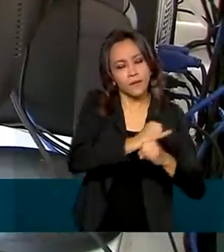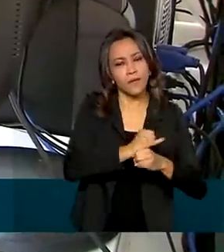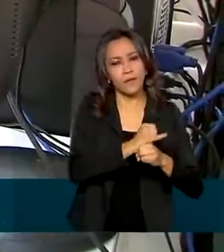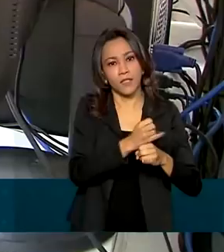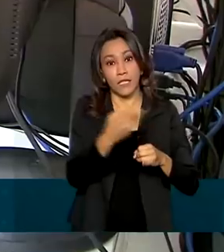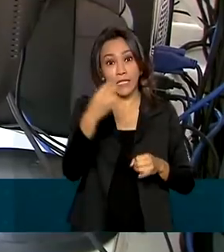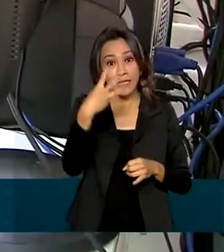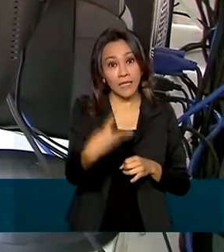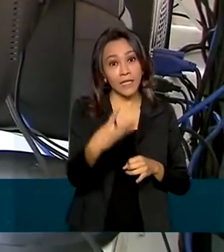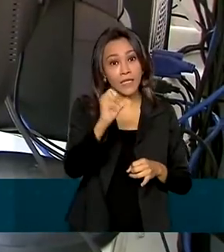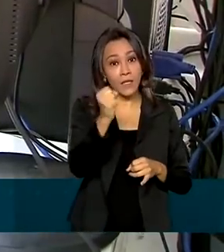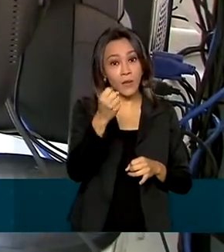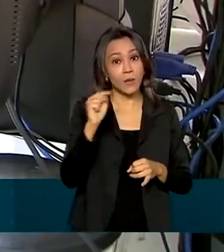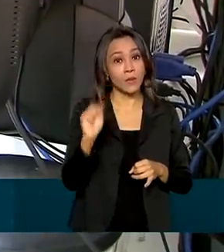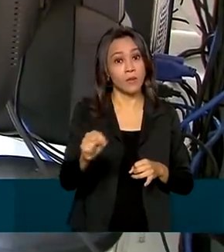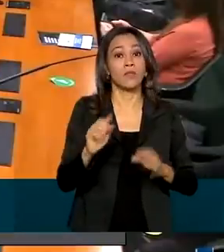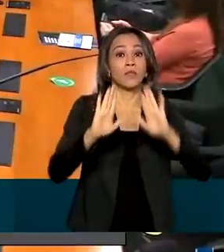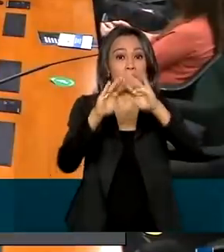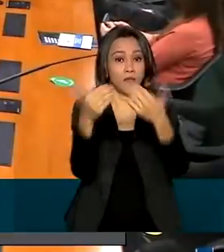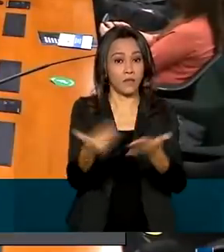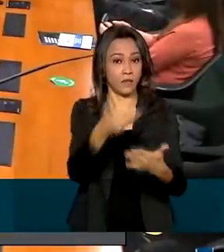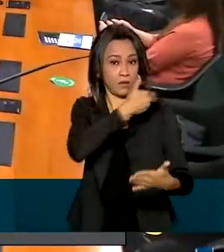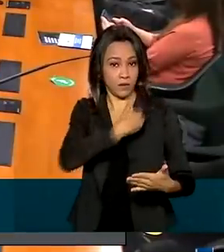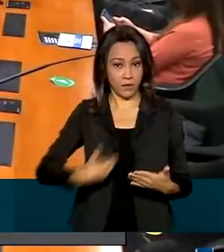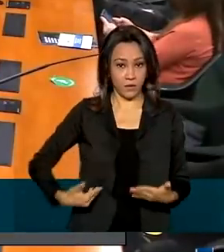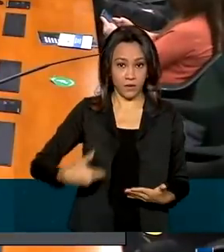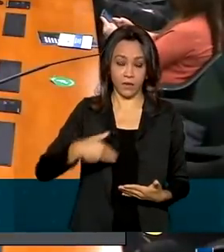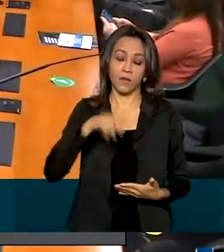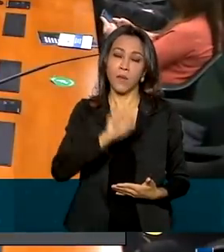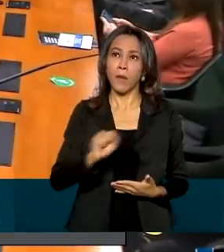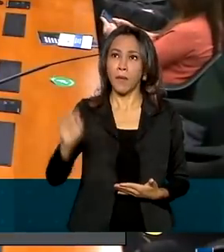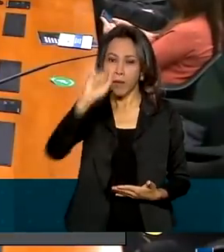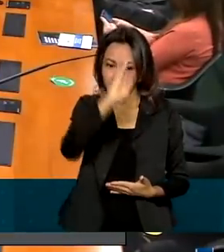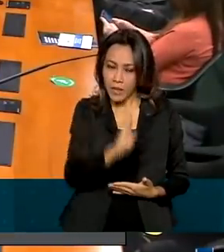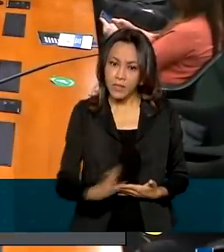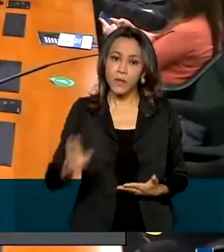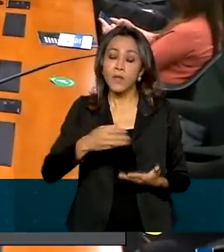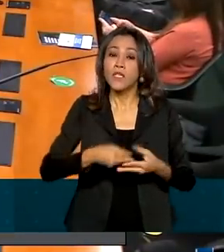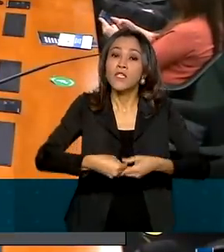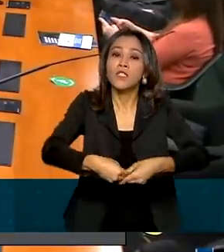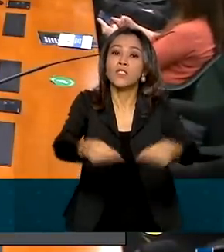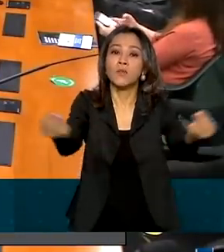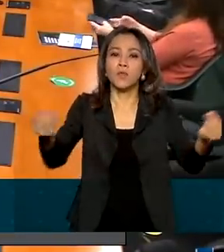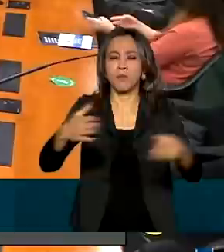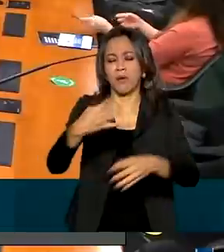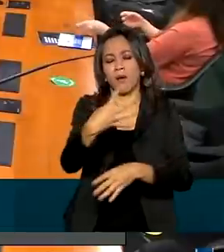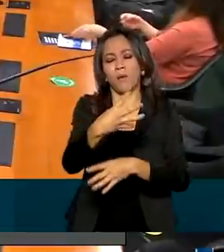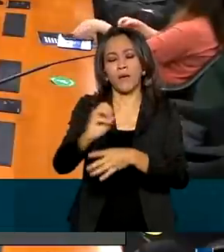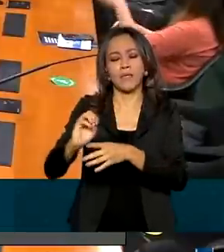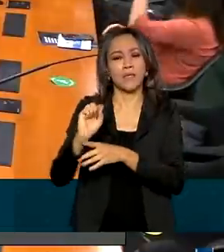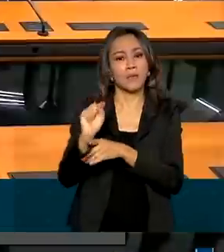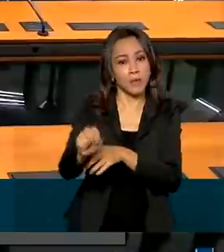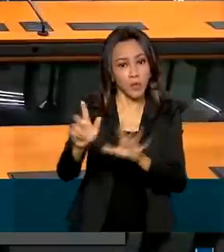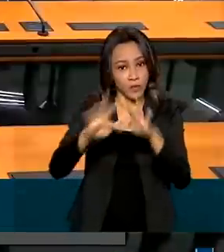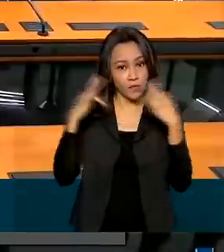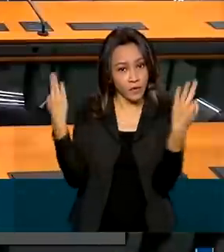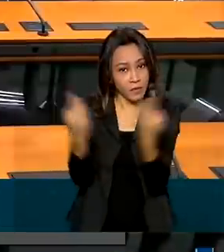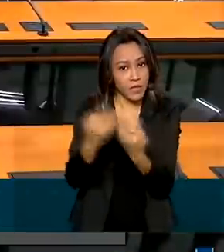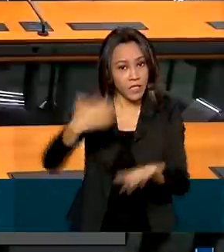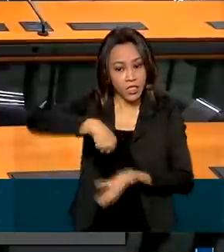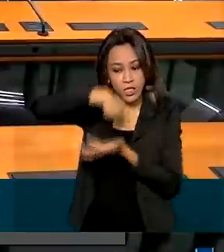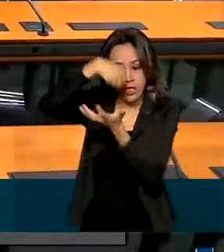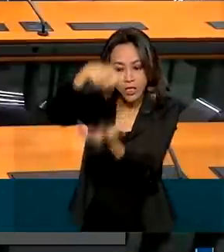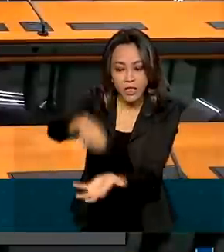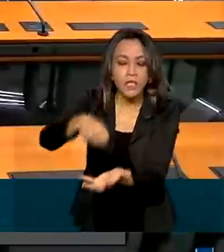38 mil escolas públicas do país e a distribuição para mais de 400 mil famílias de baixa renda de kits